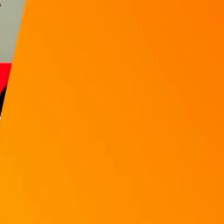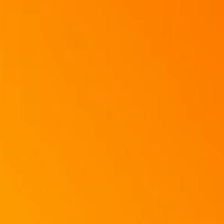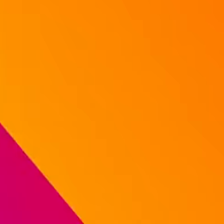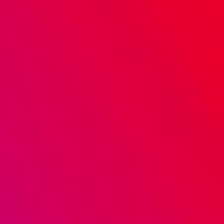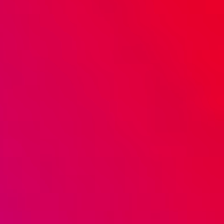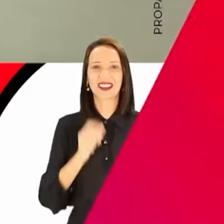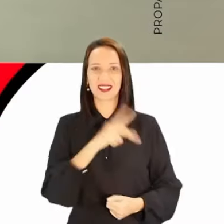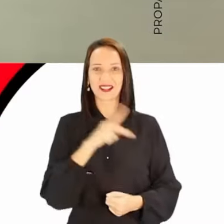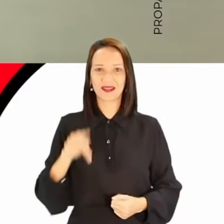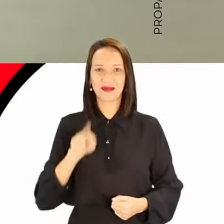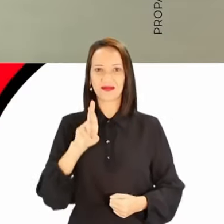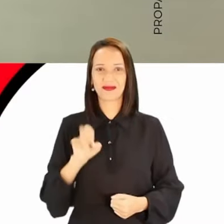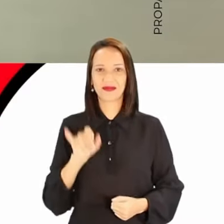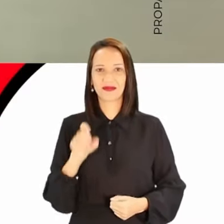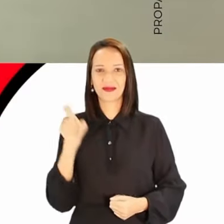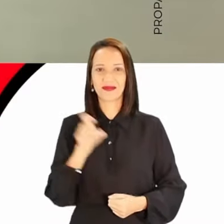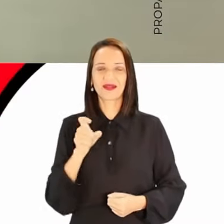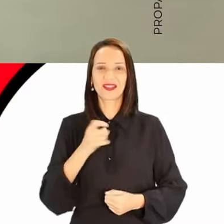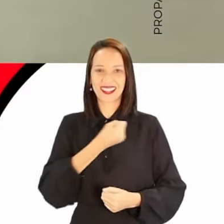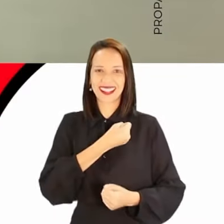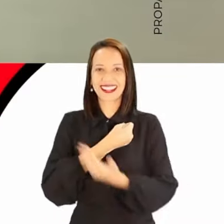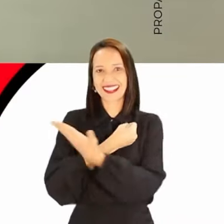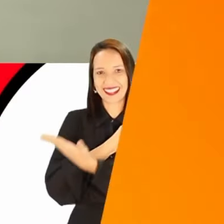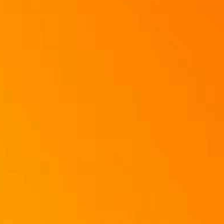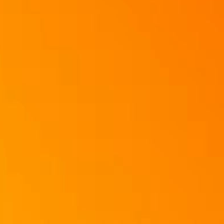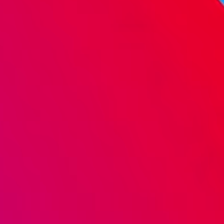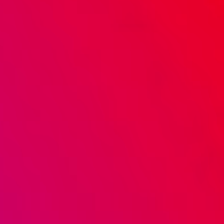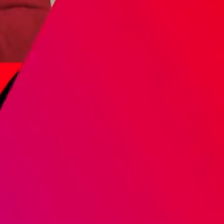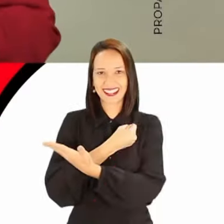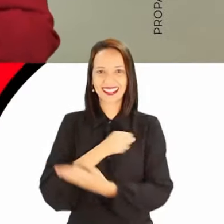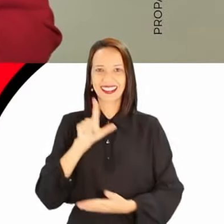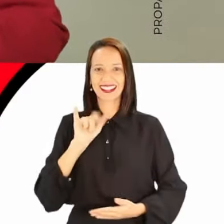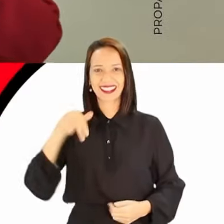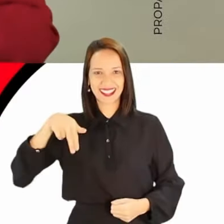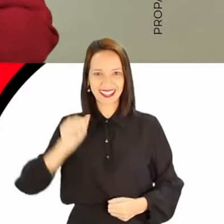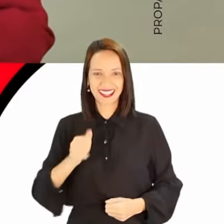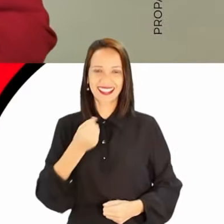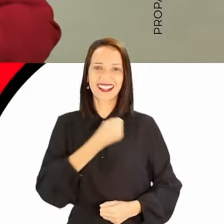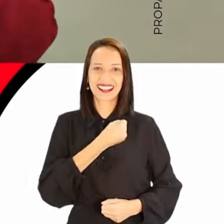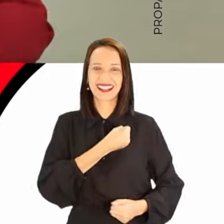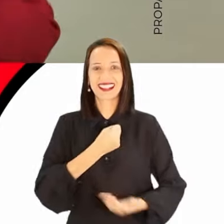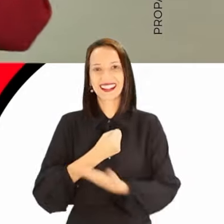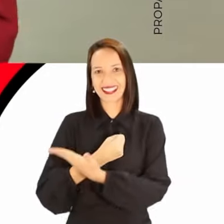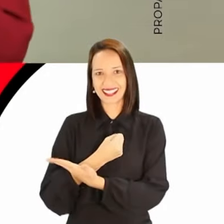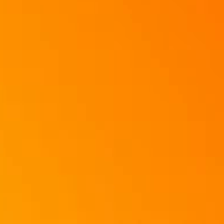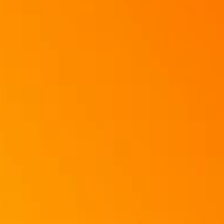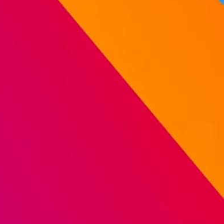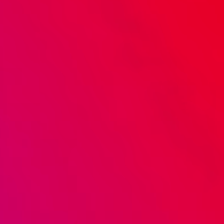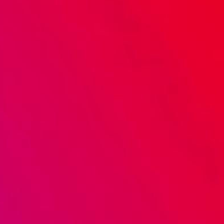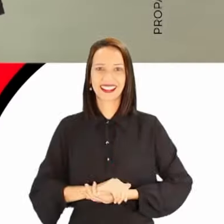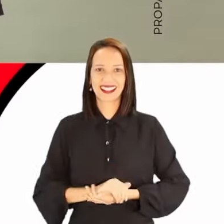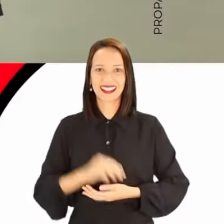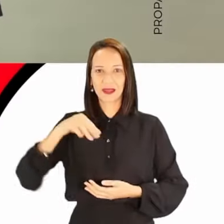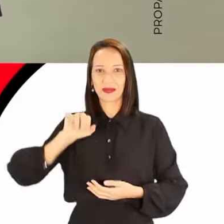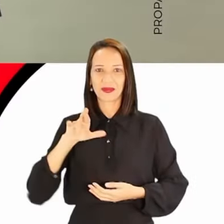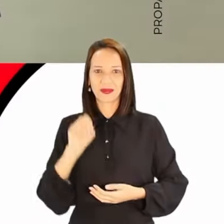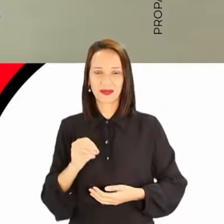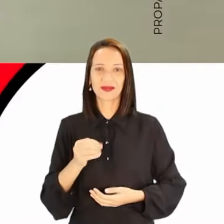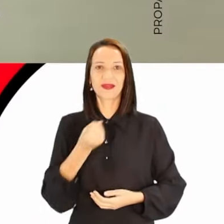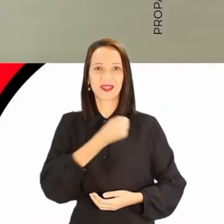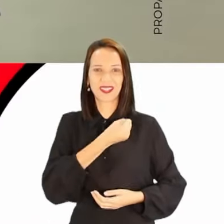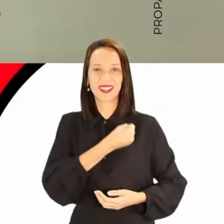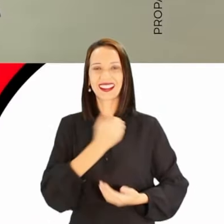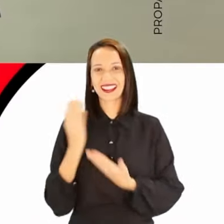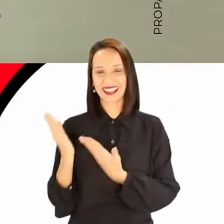-2-3. Professora Revier, 50-6-6-6. Lina Santos, 50-707. Maurício de Melo